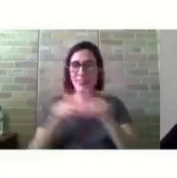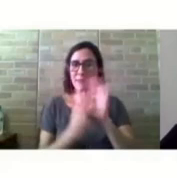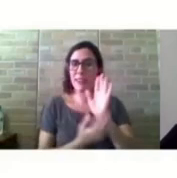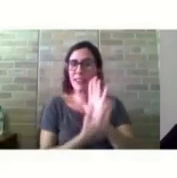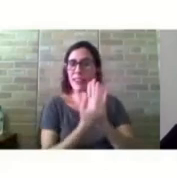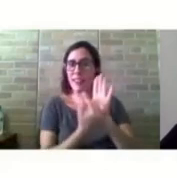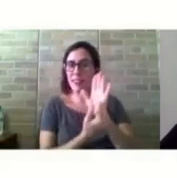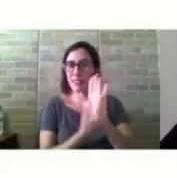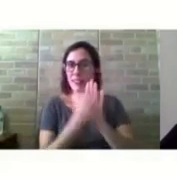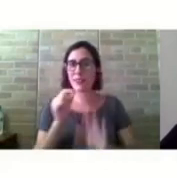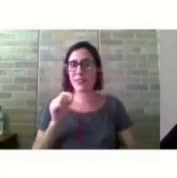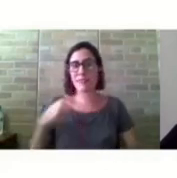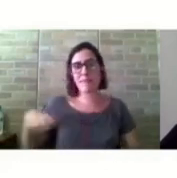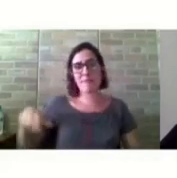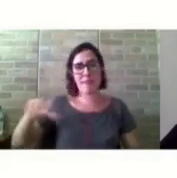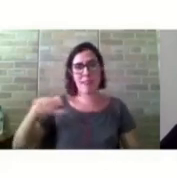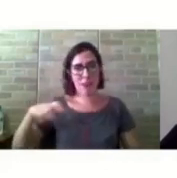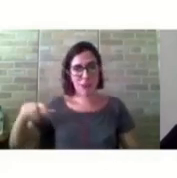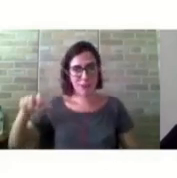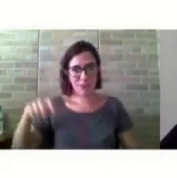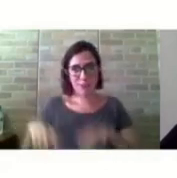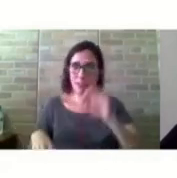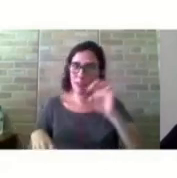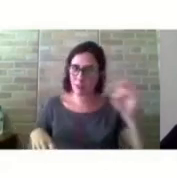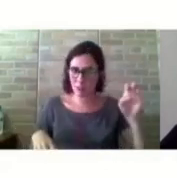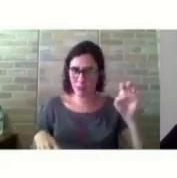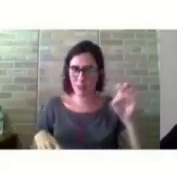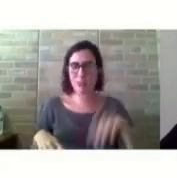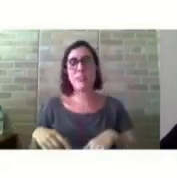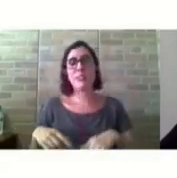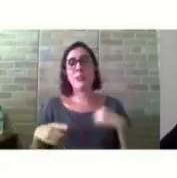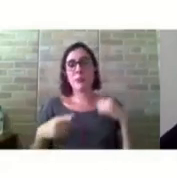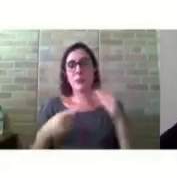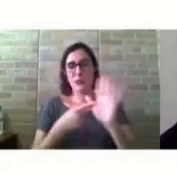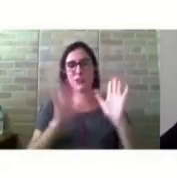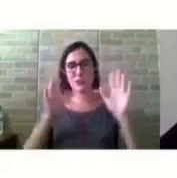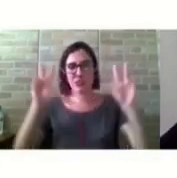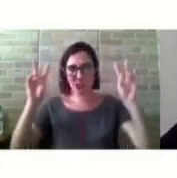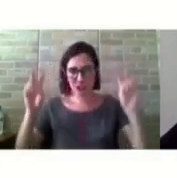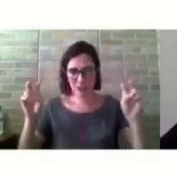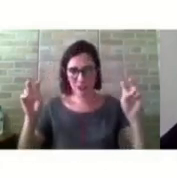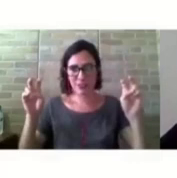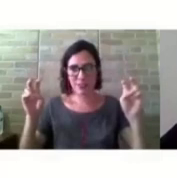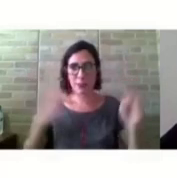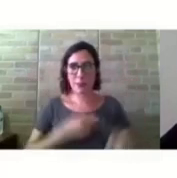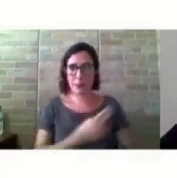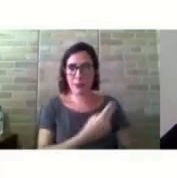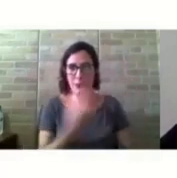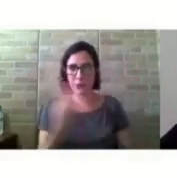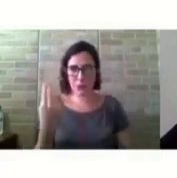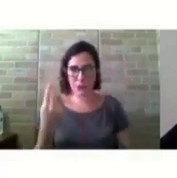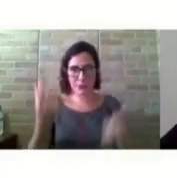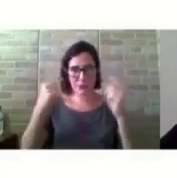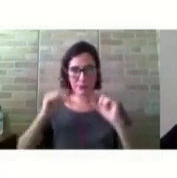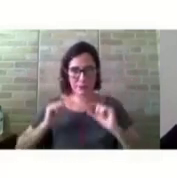à esquerda, o título que eu acabei de falar e o meu nome logo abaixo.